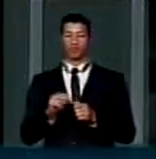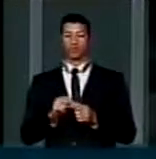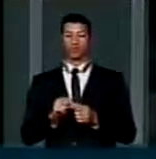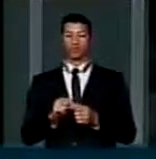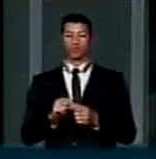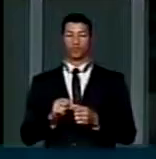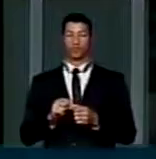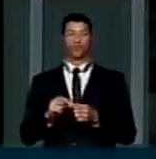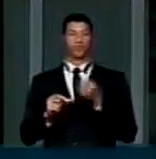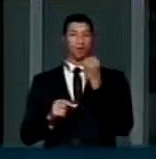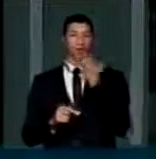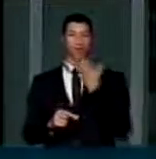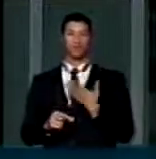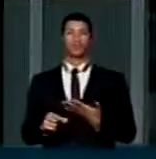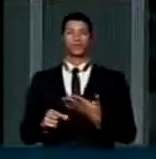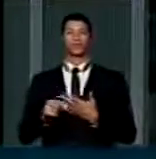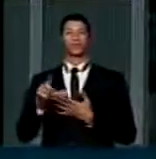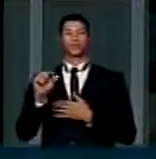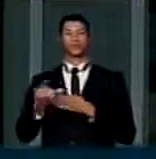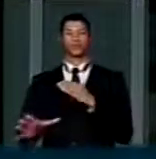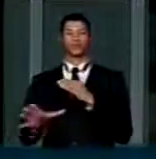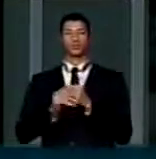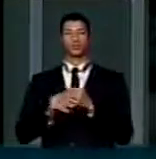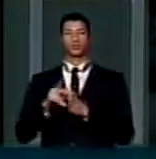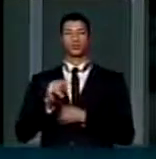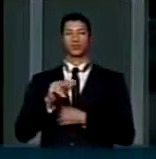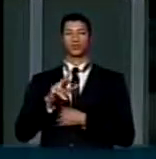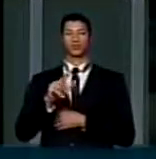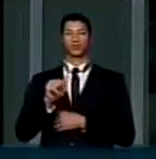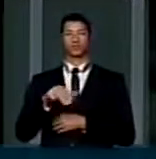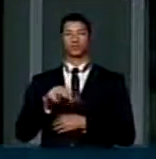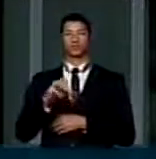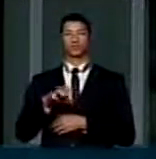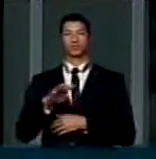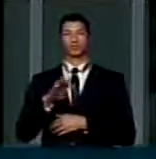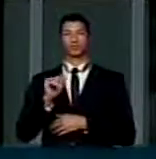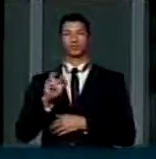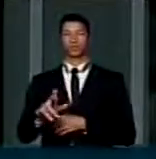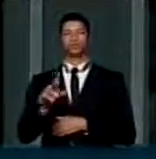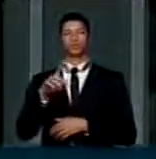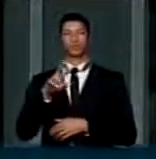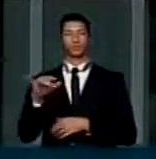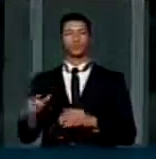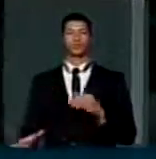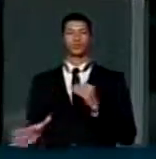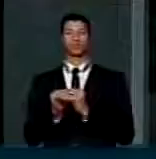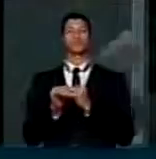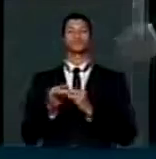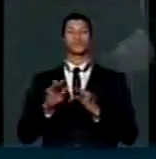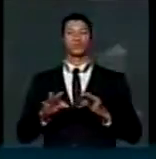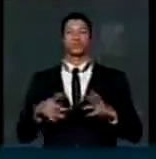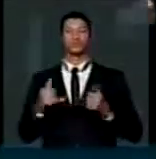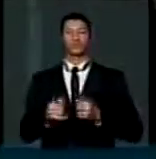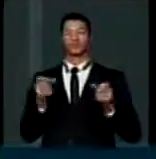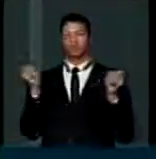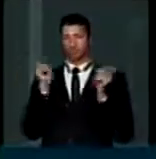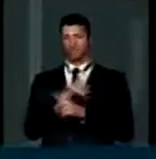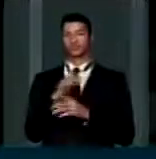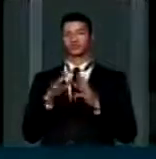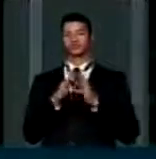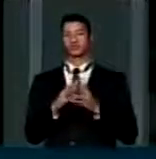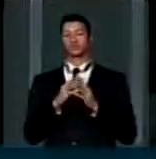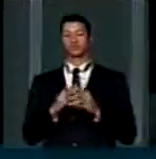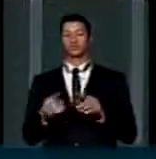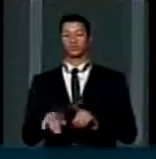Pois bem, essa emenda parlamentar foi assintosamente torpedeada,